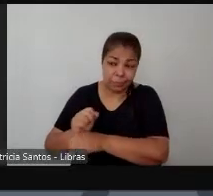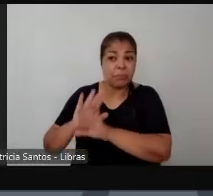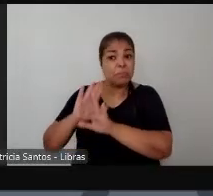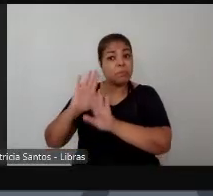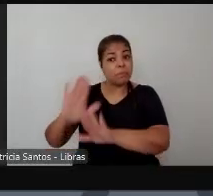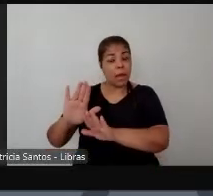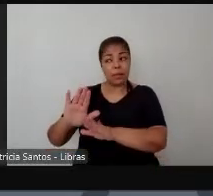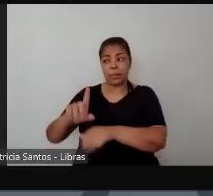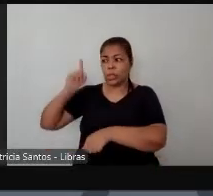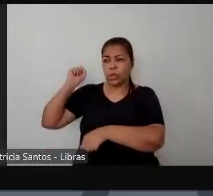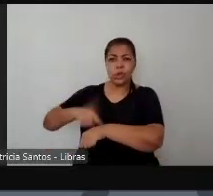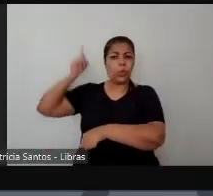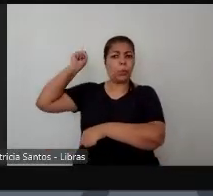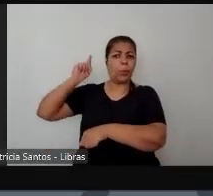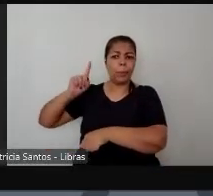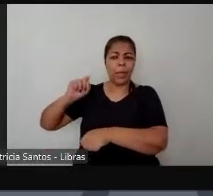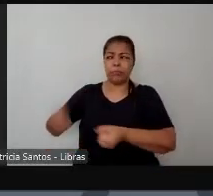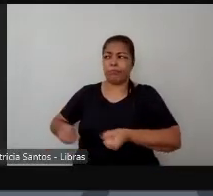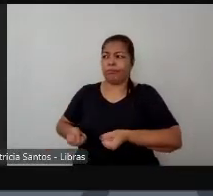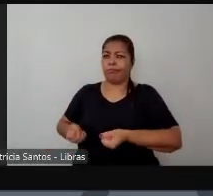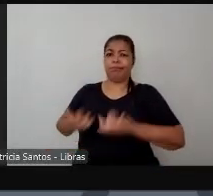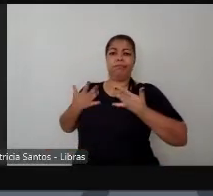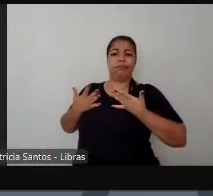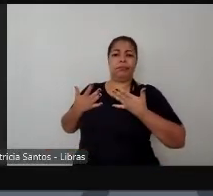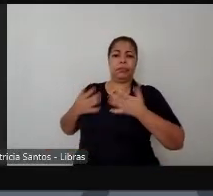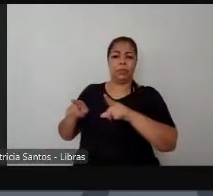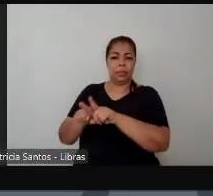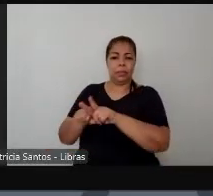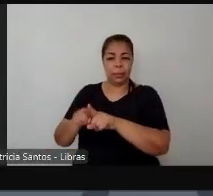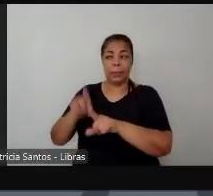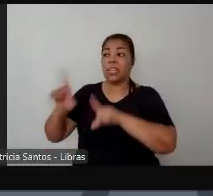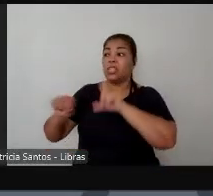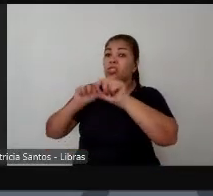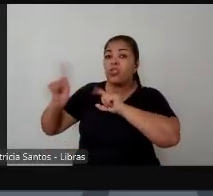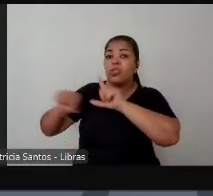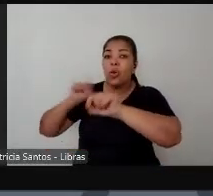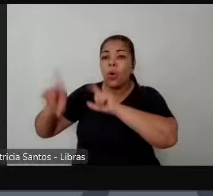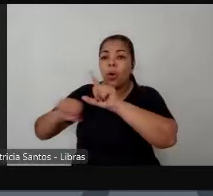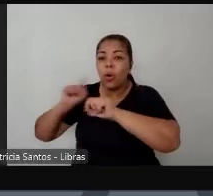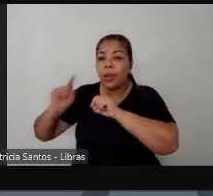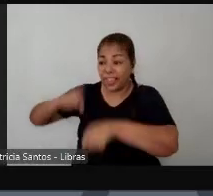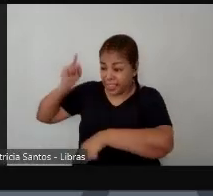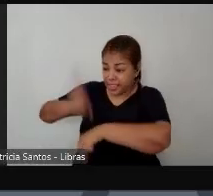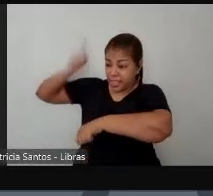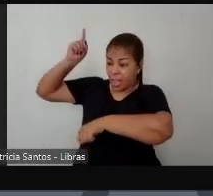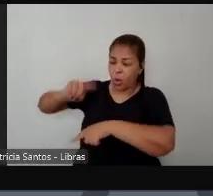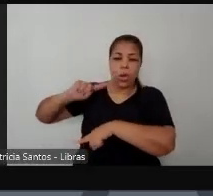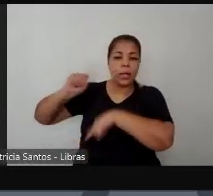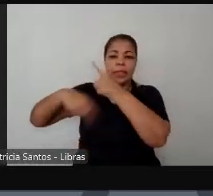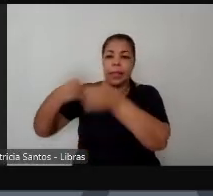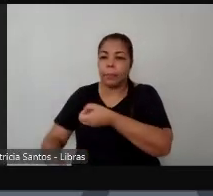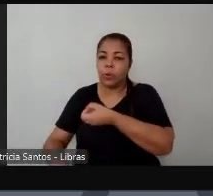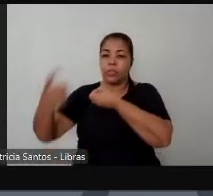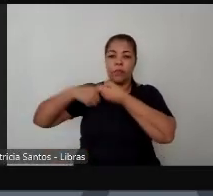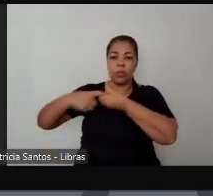e são escolhas fortuitas que depois não tem mais volta esse que o problema e